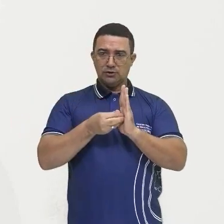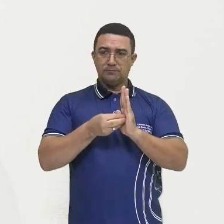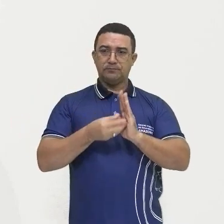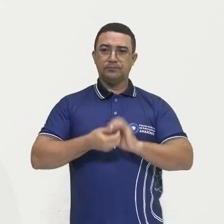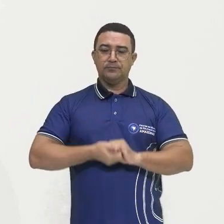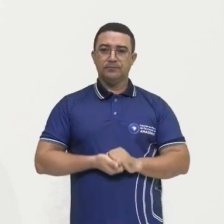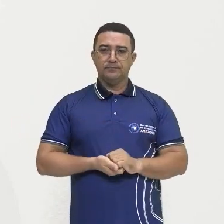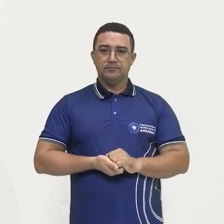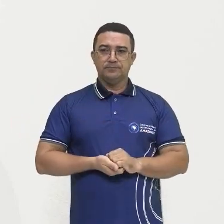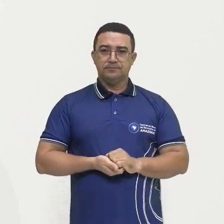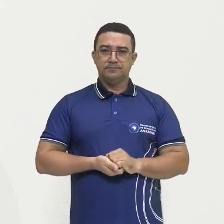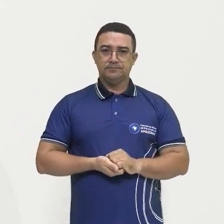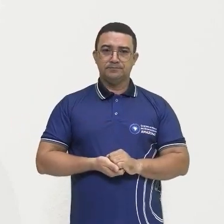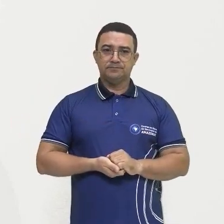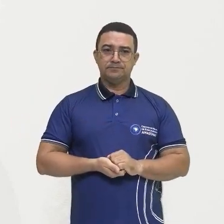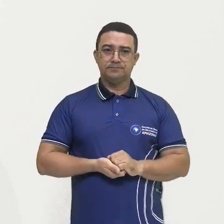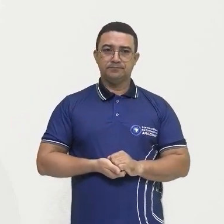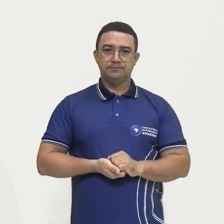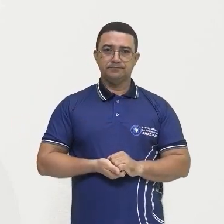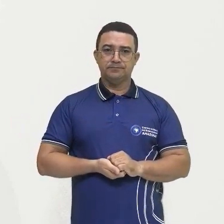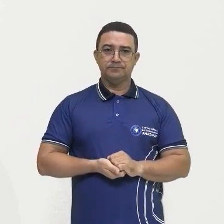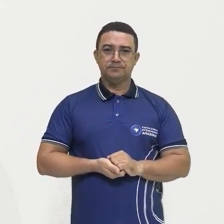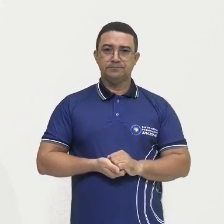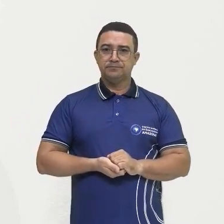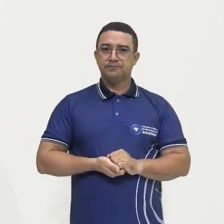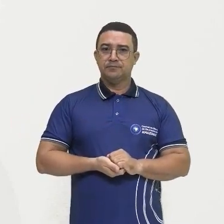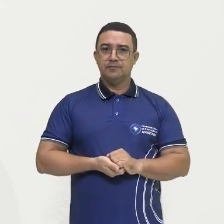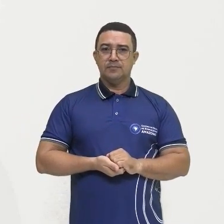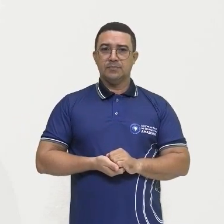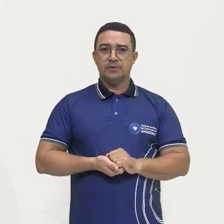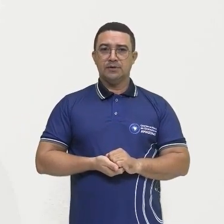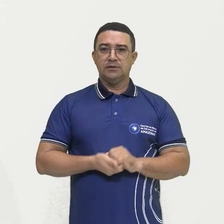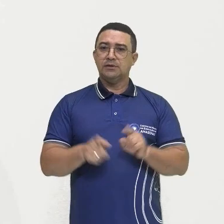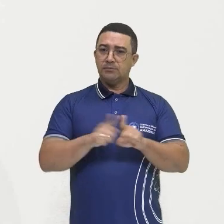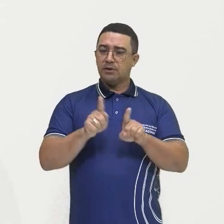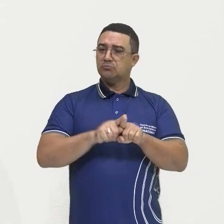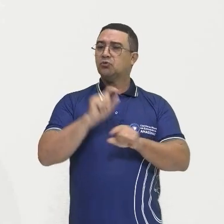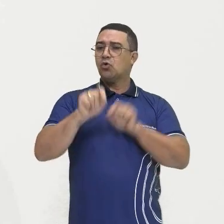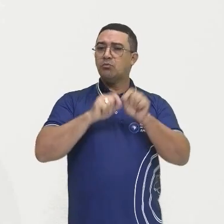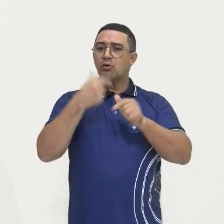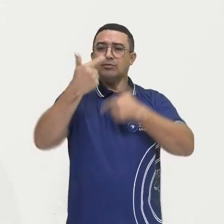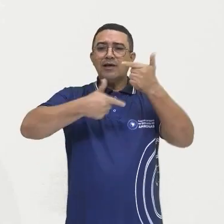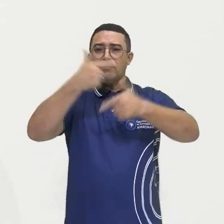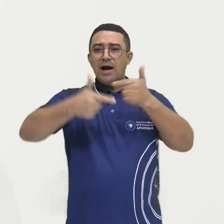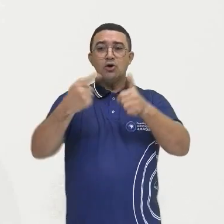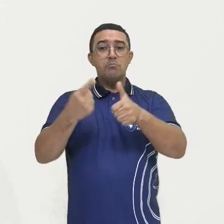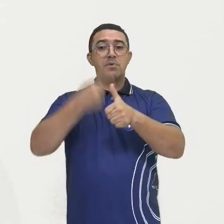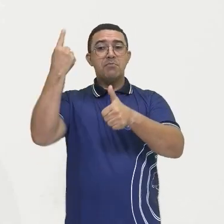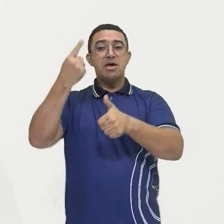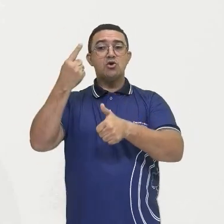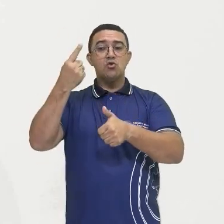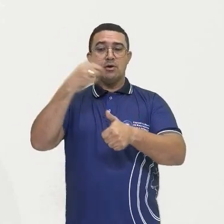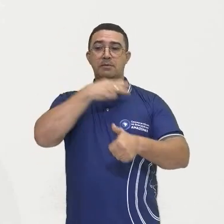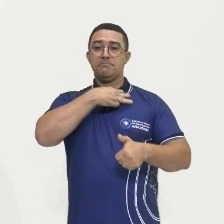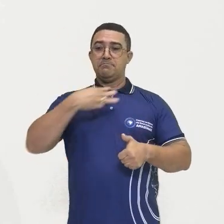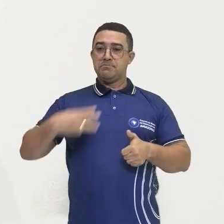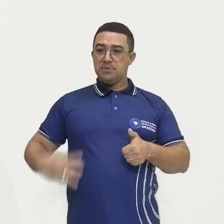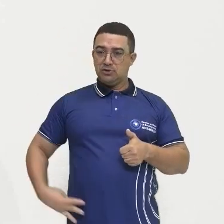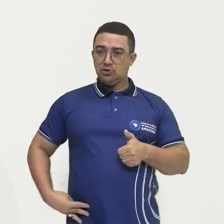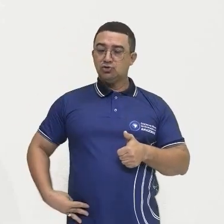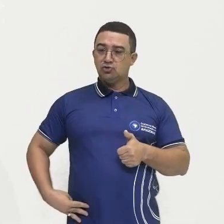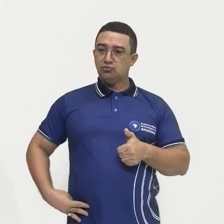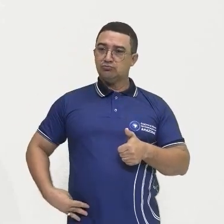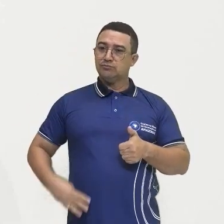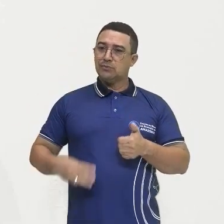Aí nós temos a atribuição, a atuação do primeiro-ministro, né? Eles contribuíram aí principalmente para a